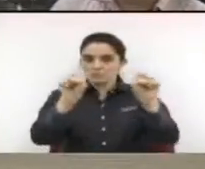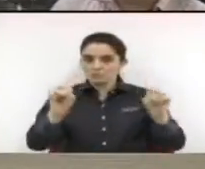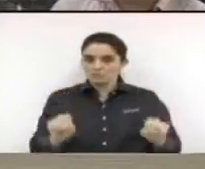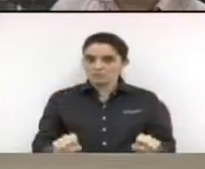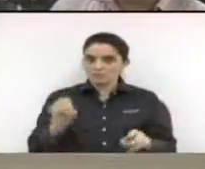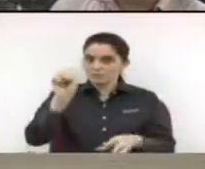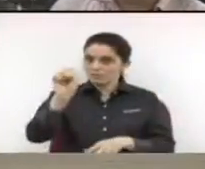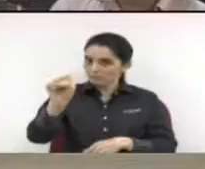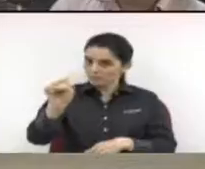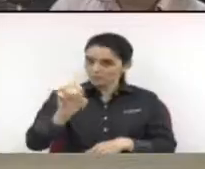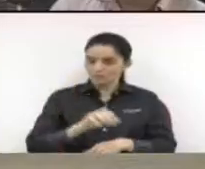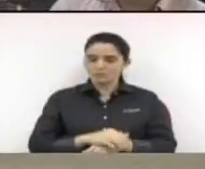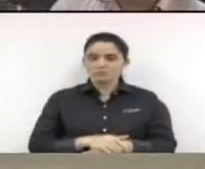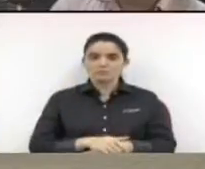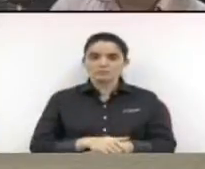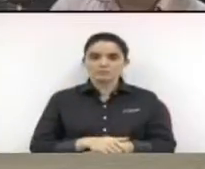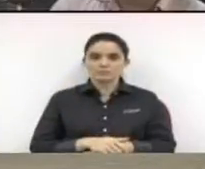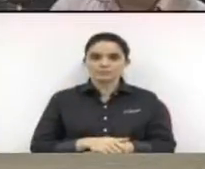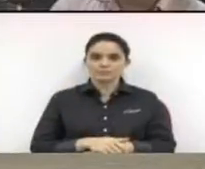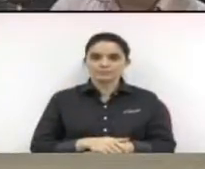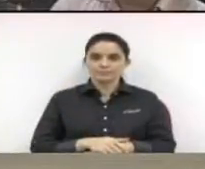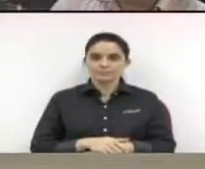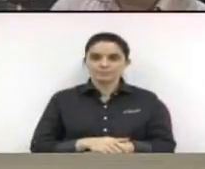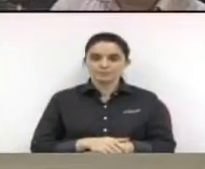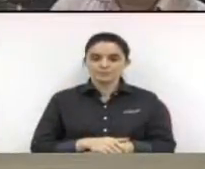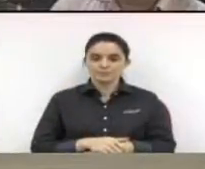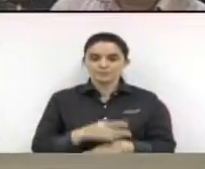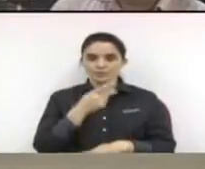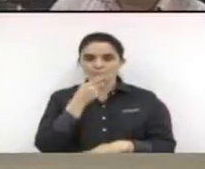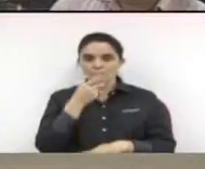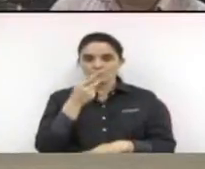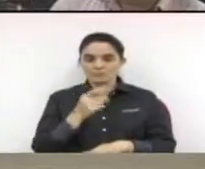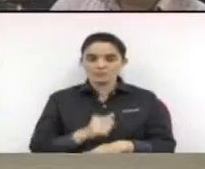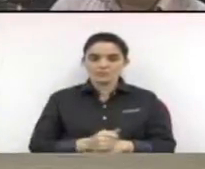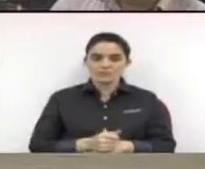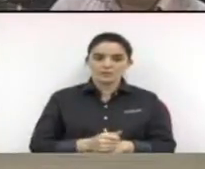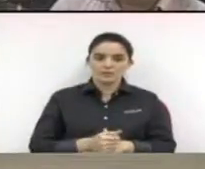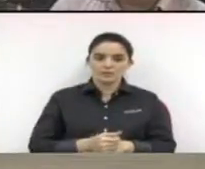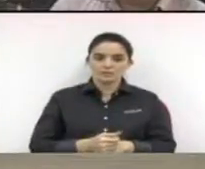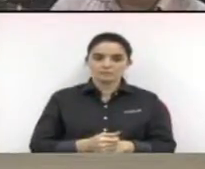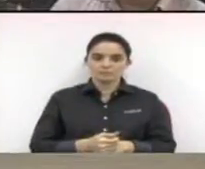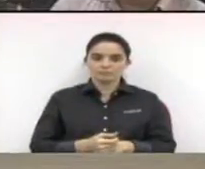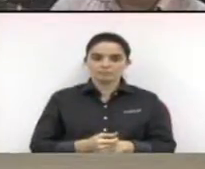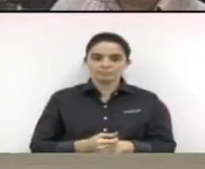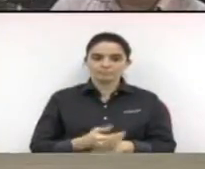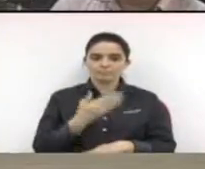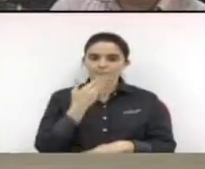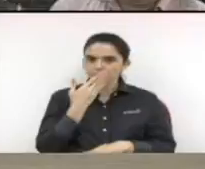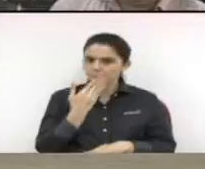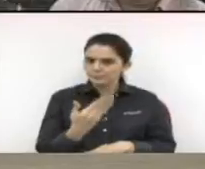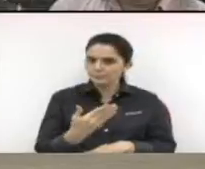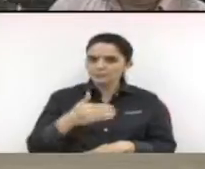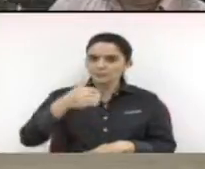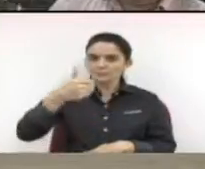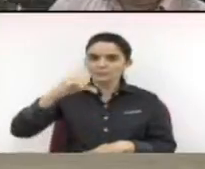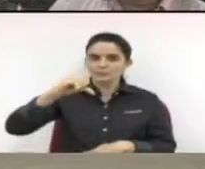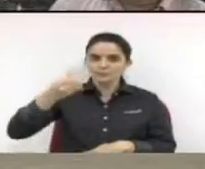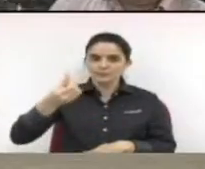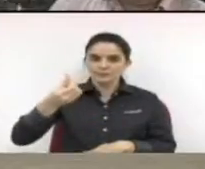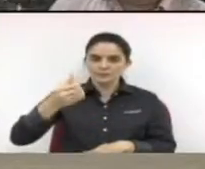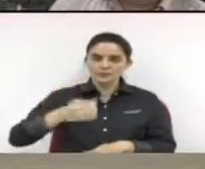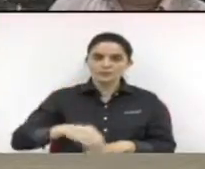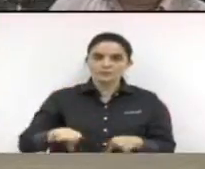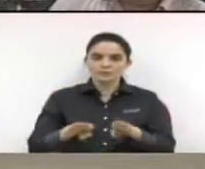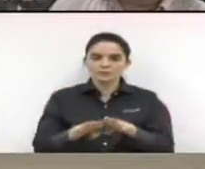Excelência puder falar os números, é a moção de protesto número 106 e a moção de apoio número